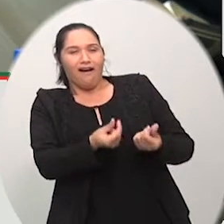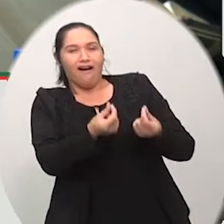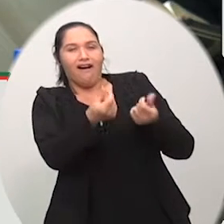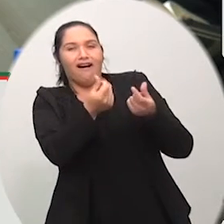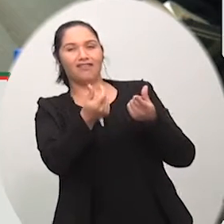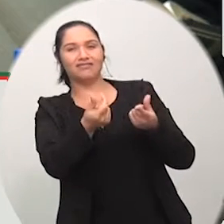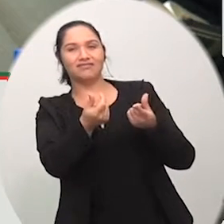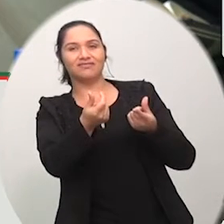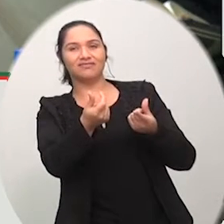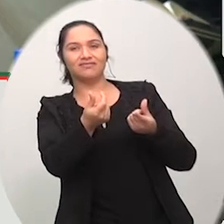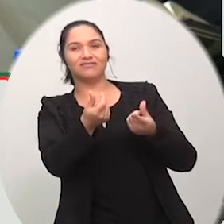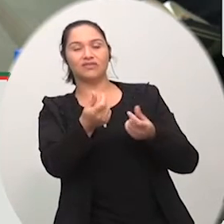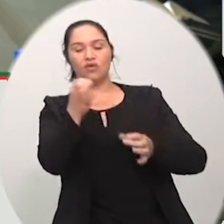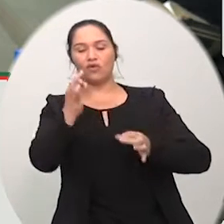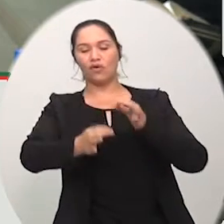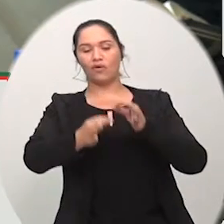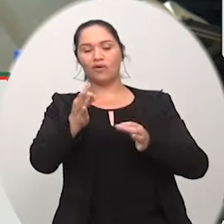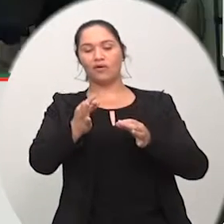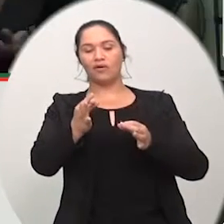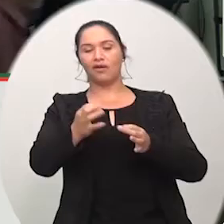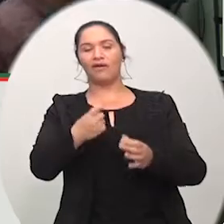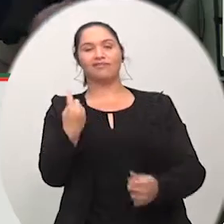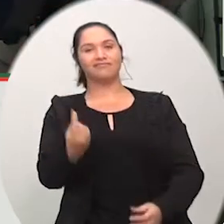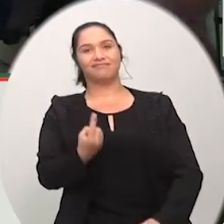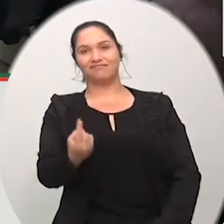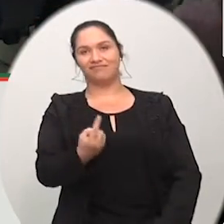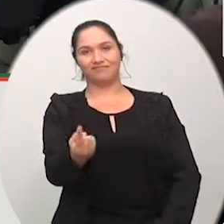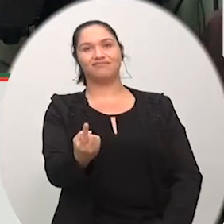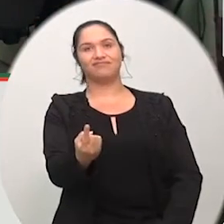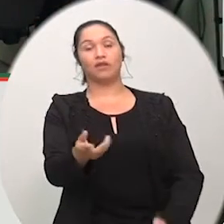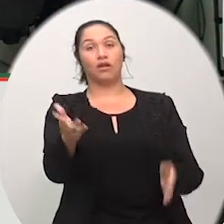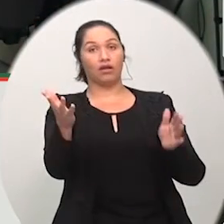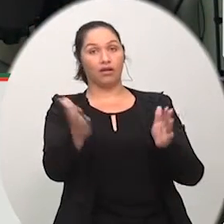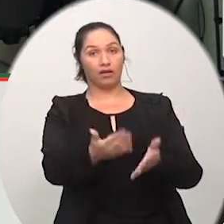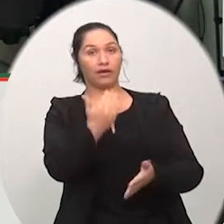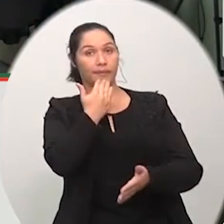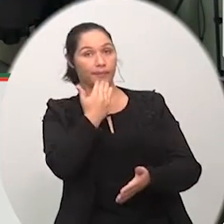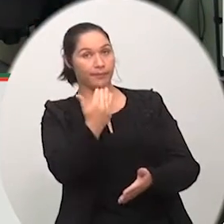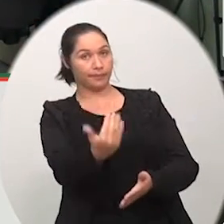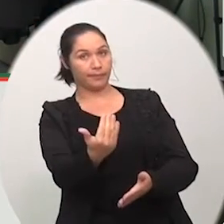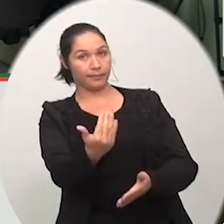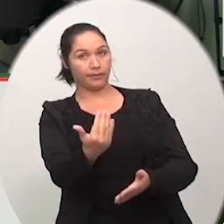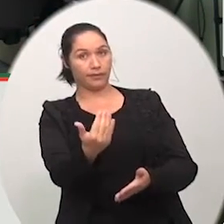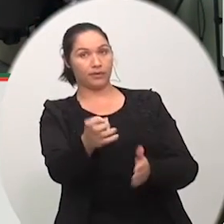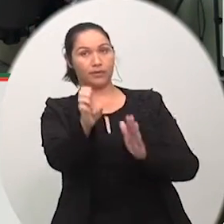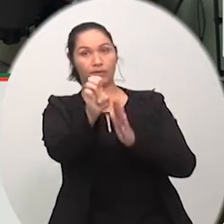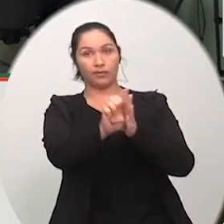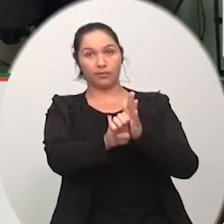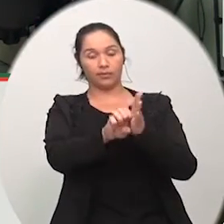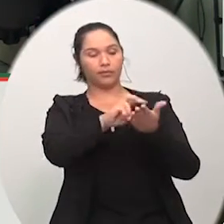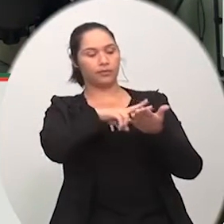permanece para sempre. Solicito agora para que faça a leitura do expediente.